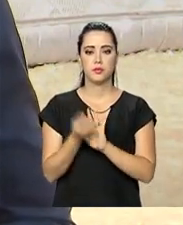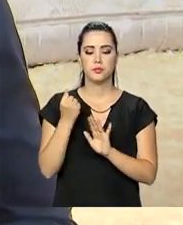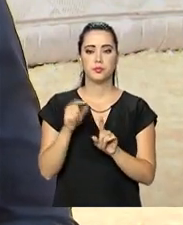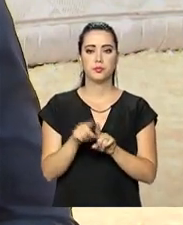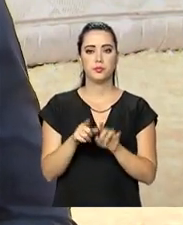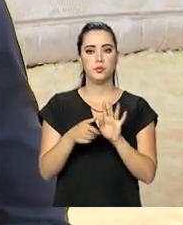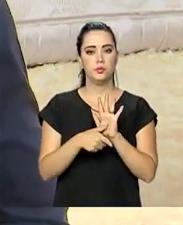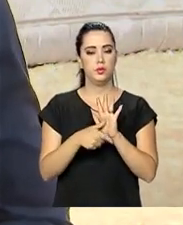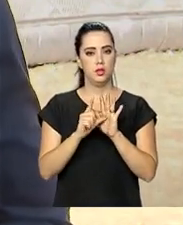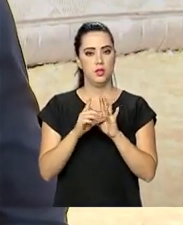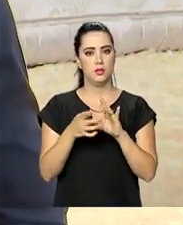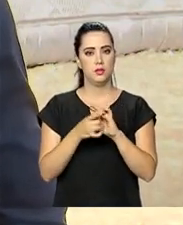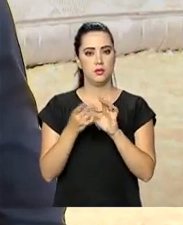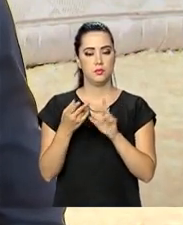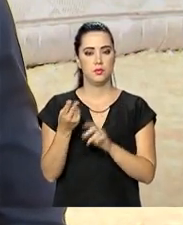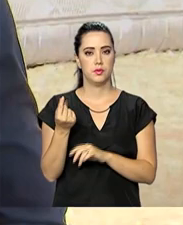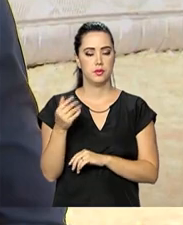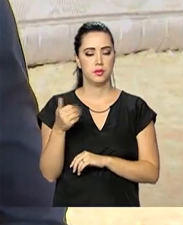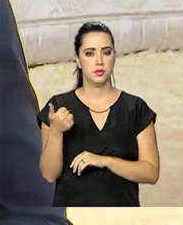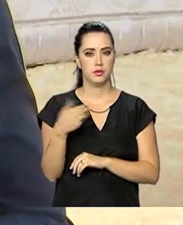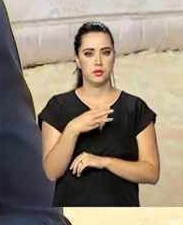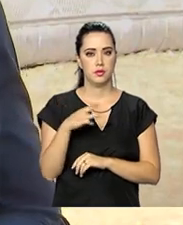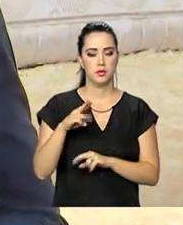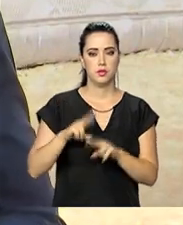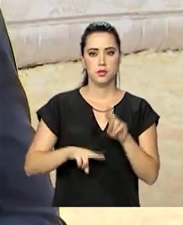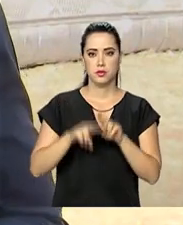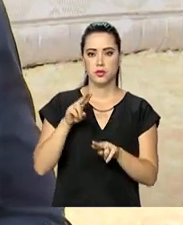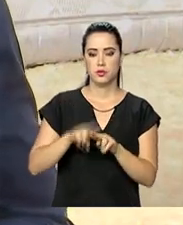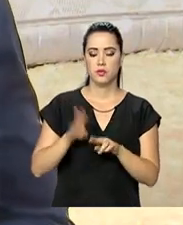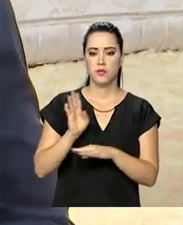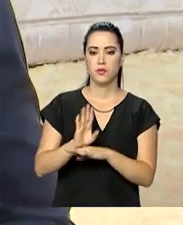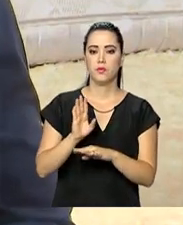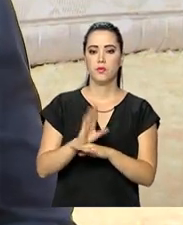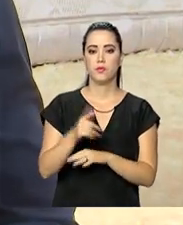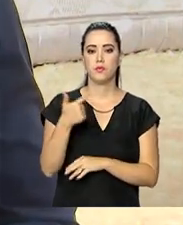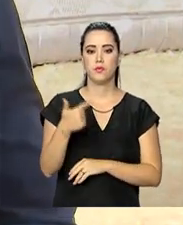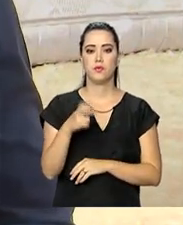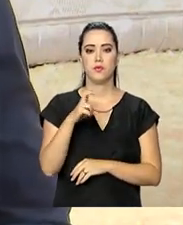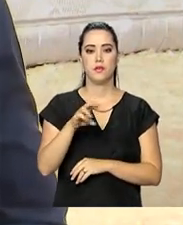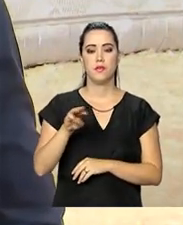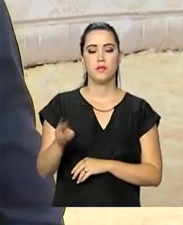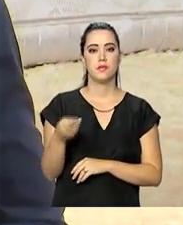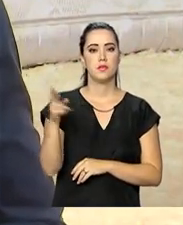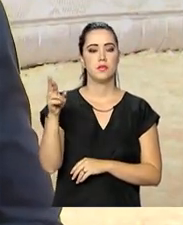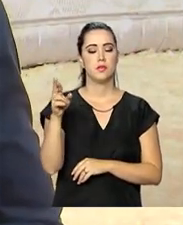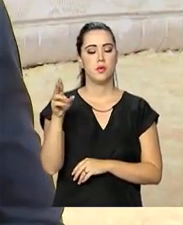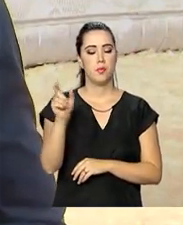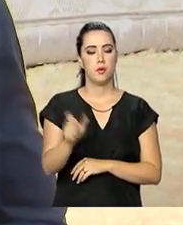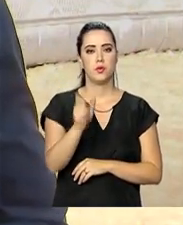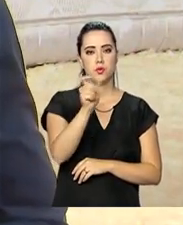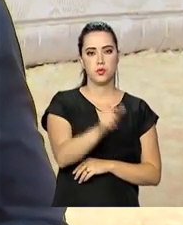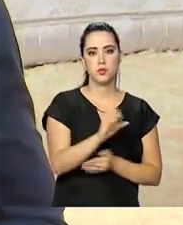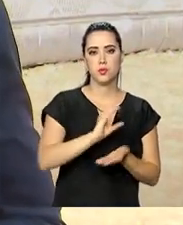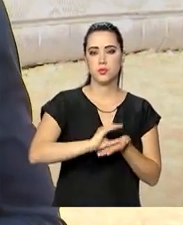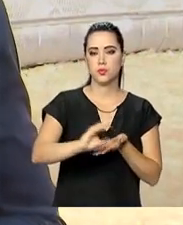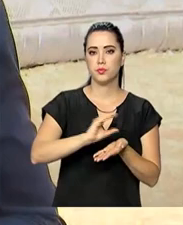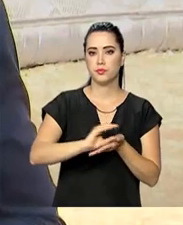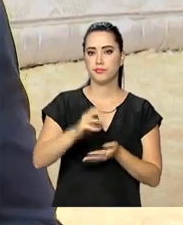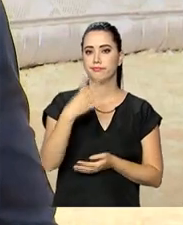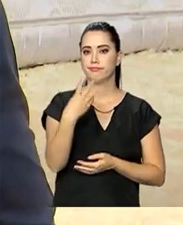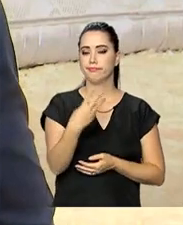que teve início no dia 13 de junho deste ano vai beneficiar 25 milhões de pessoas e injetar mais de